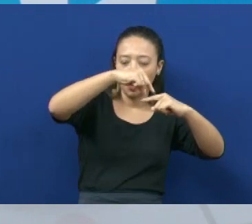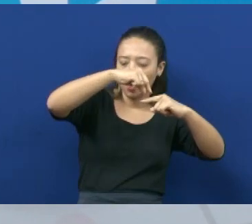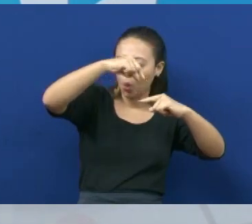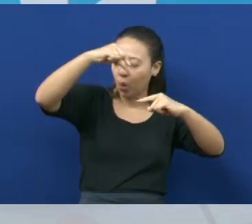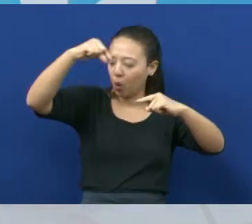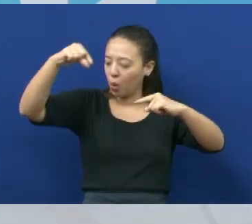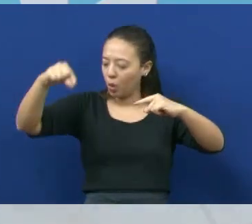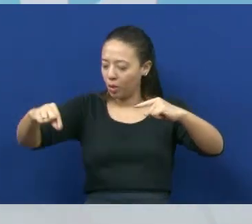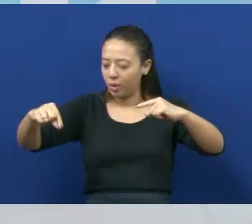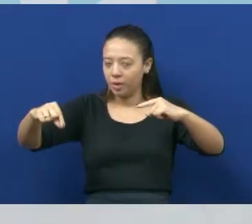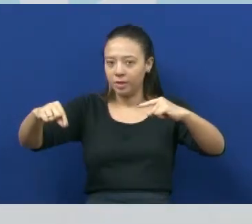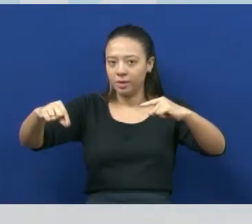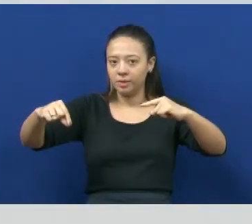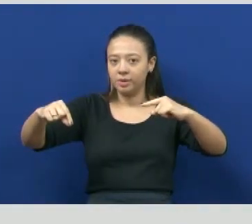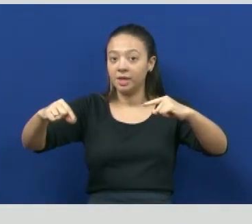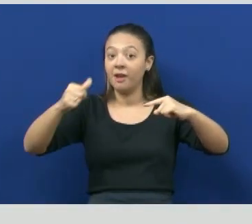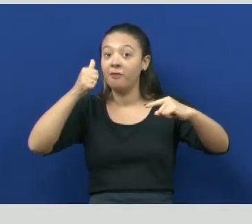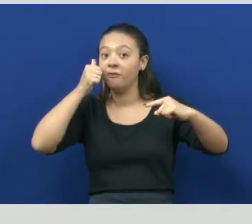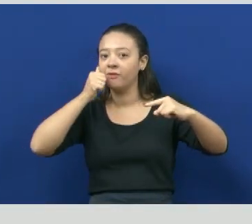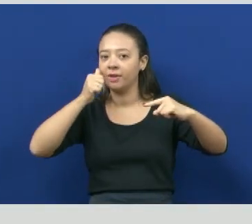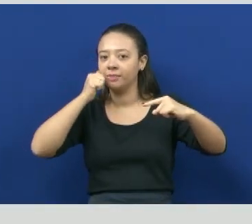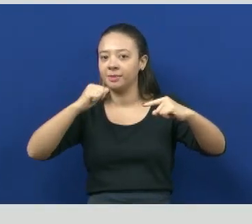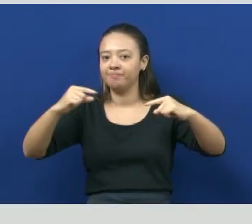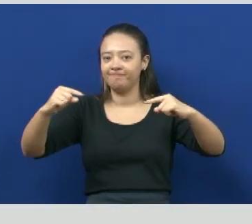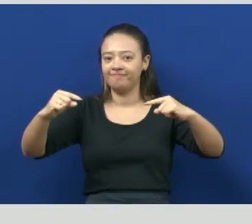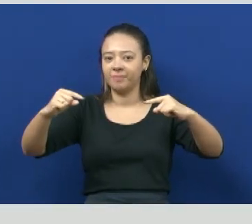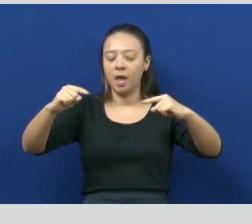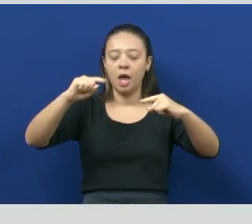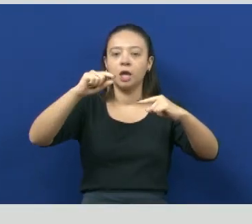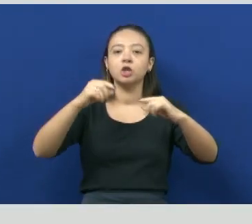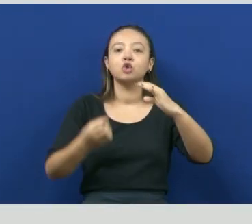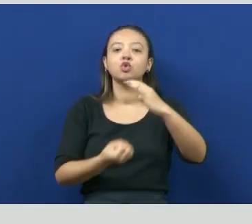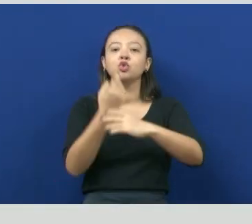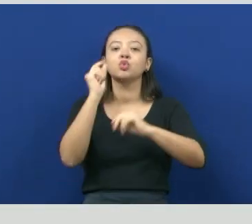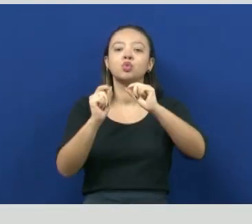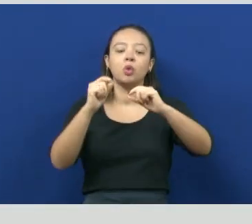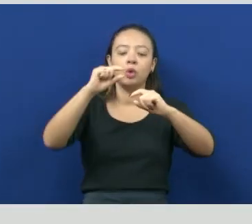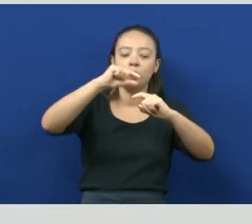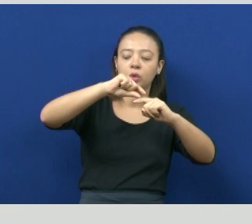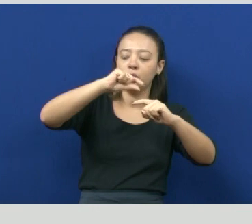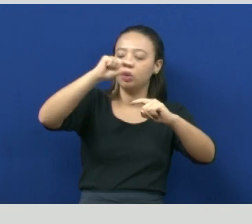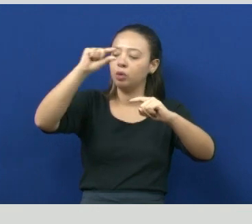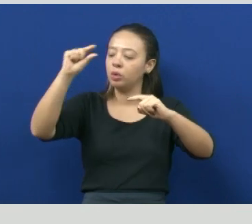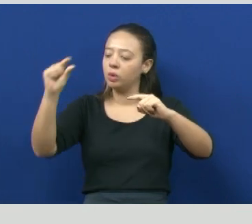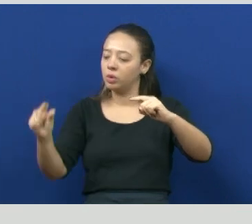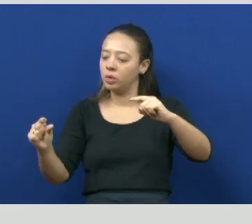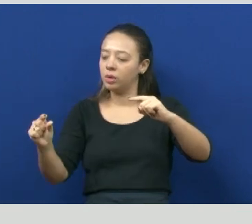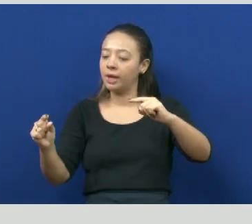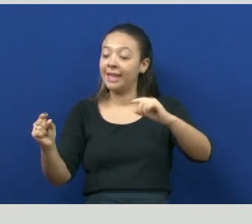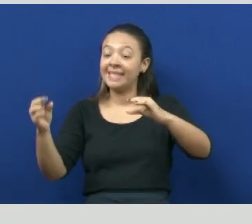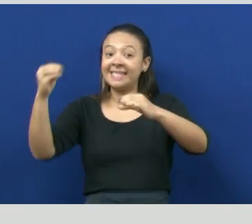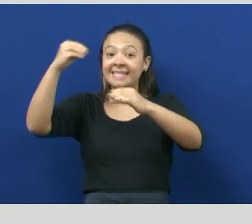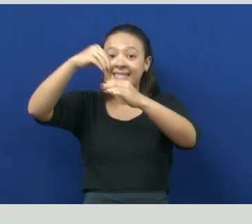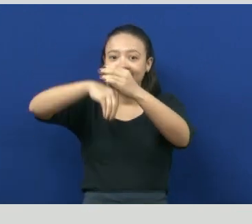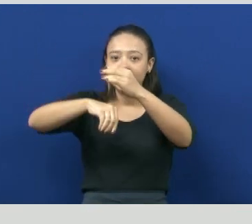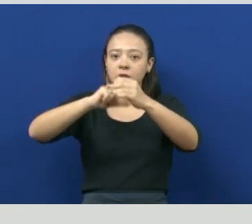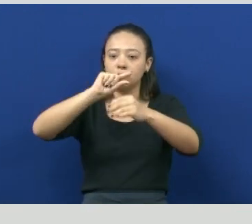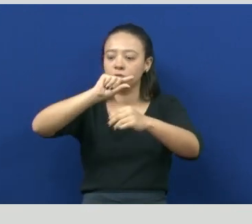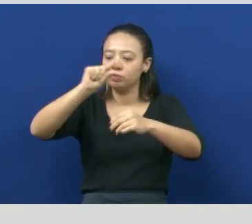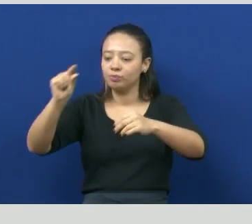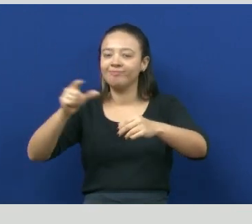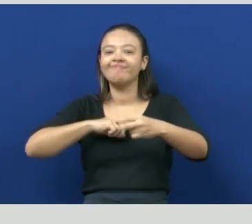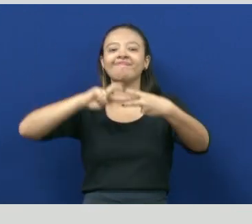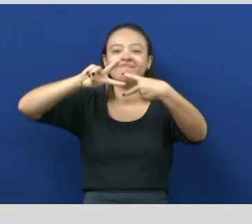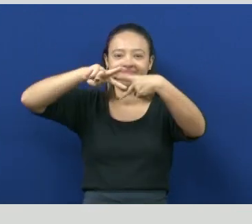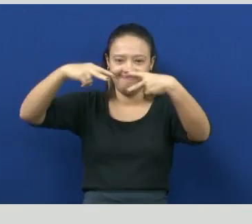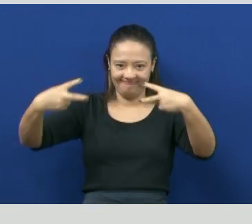ponte. para ela poder inserir o material genético dela na bactéria fêmea.